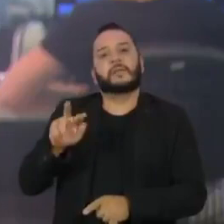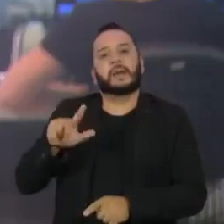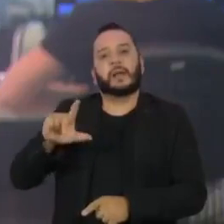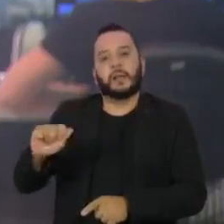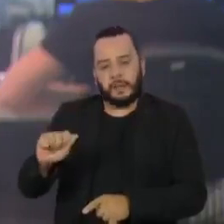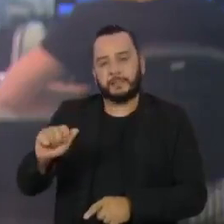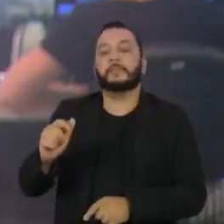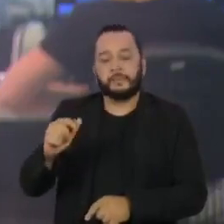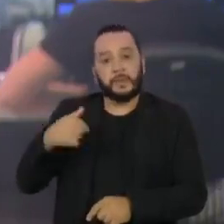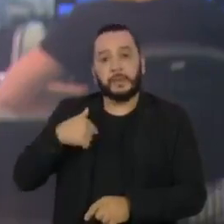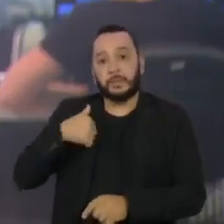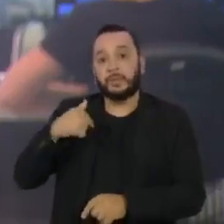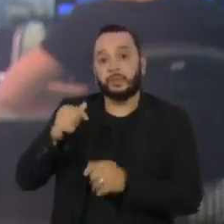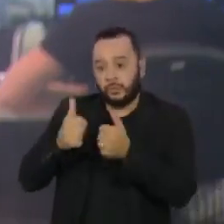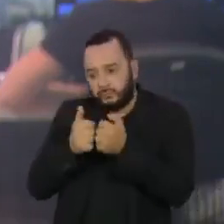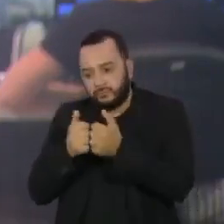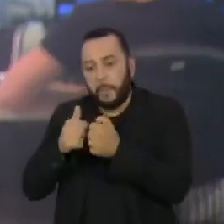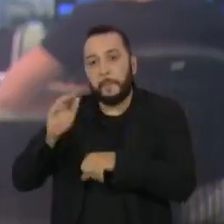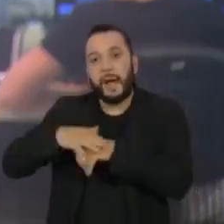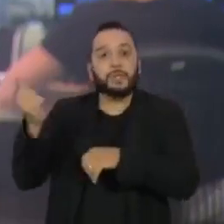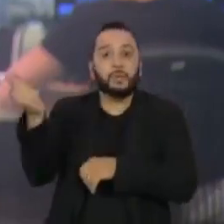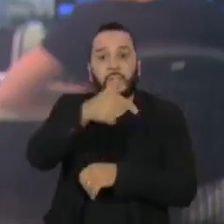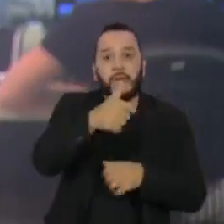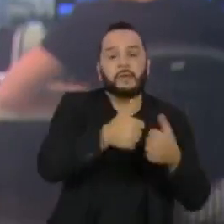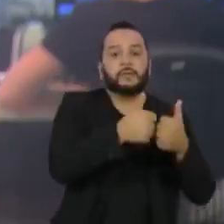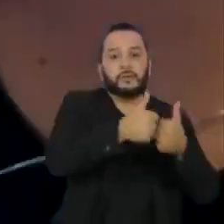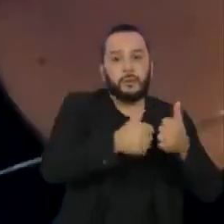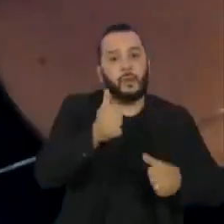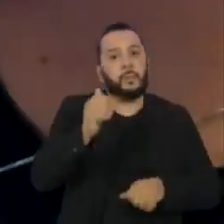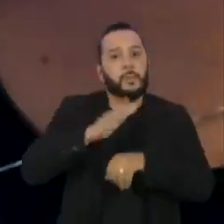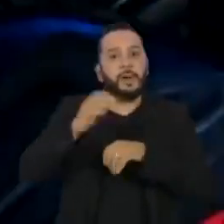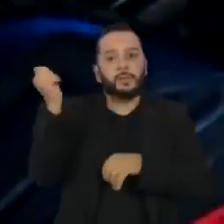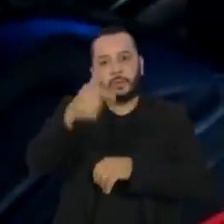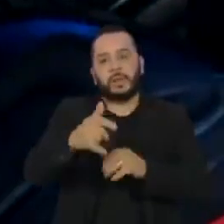até que ser jogador de futebol ou ter uma casa própria.